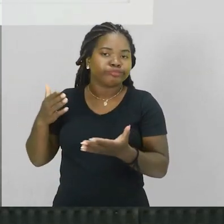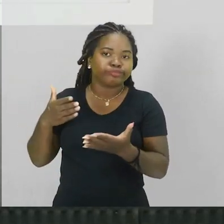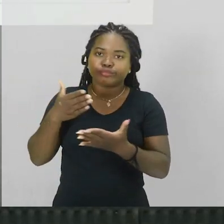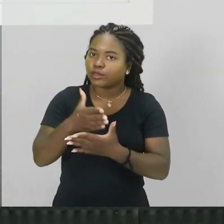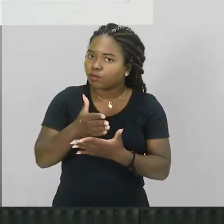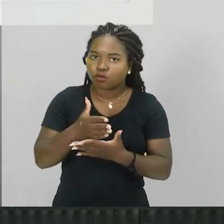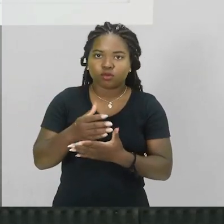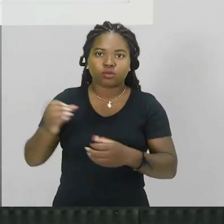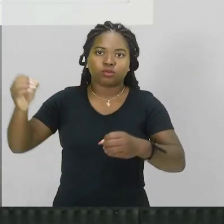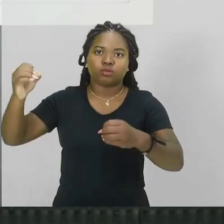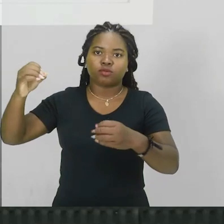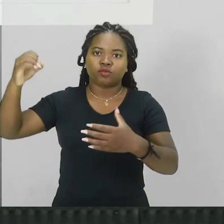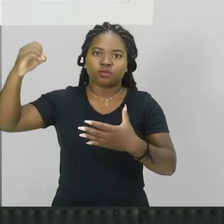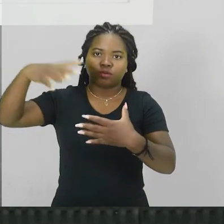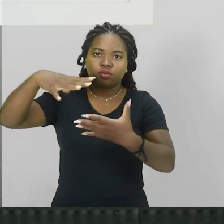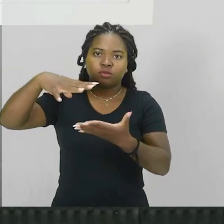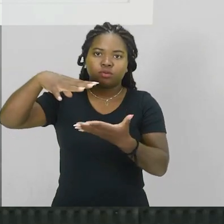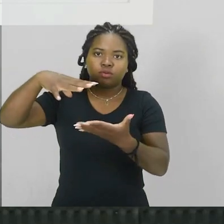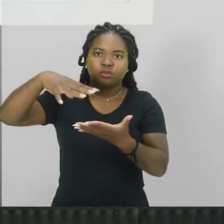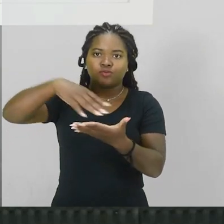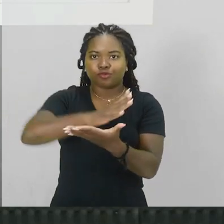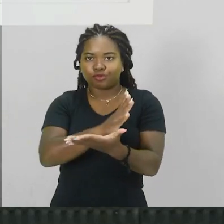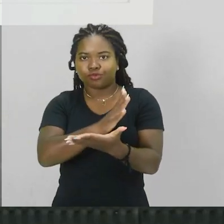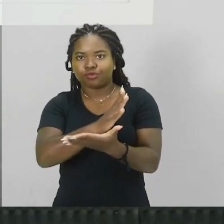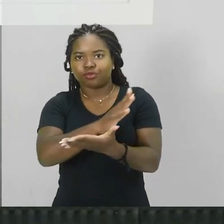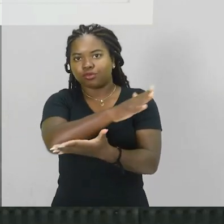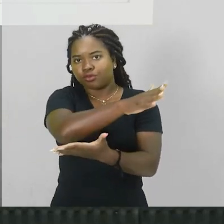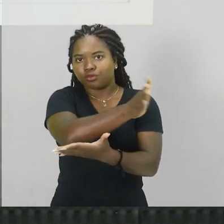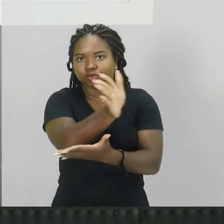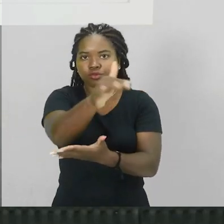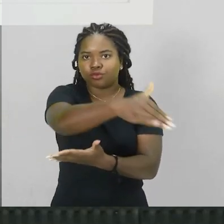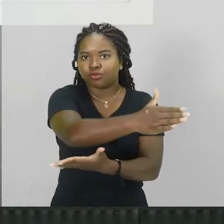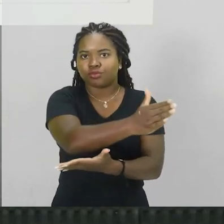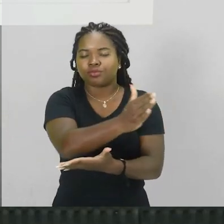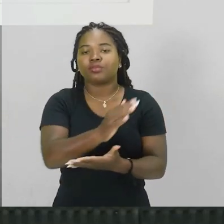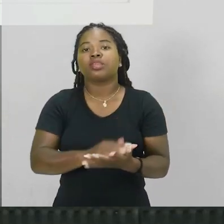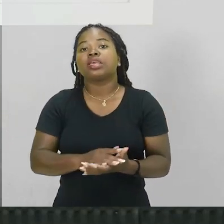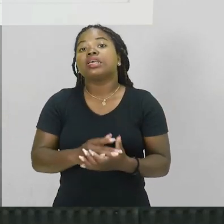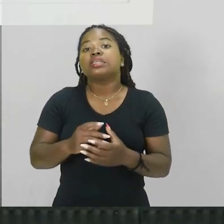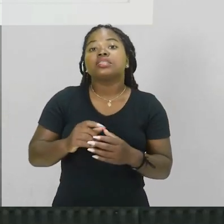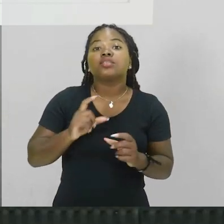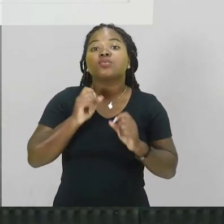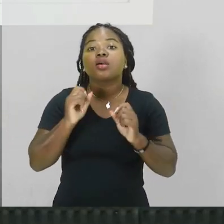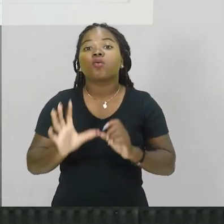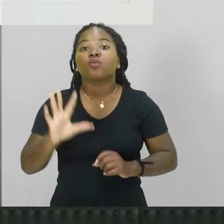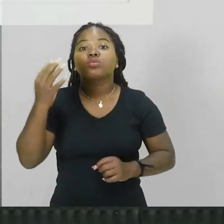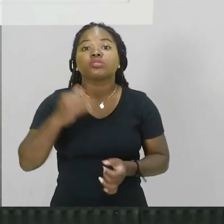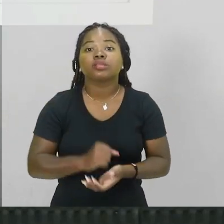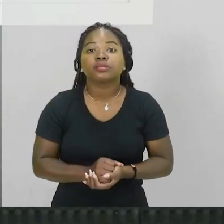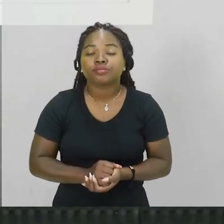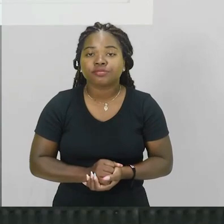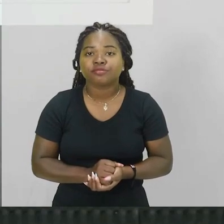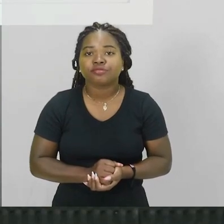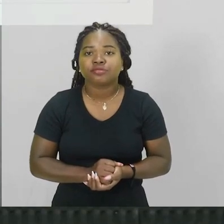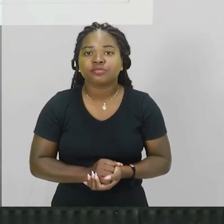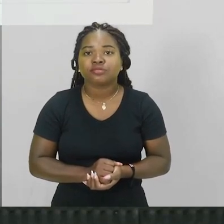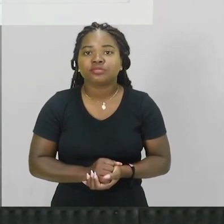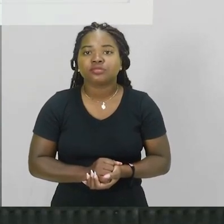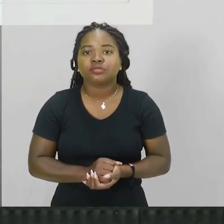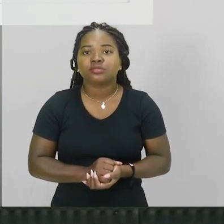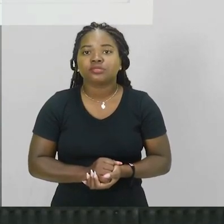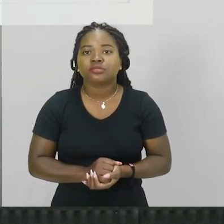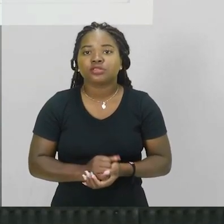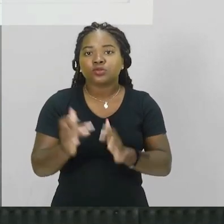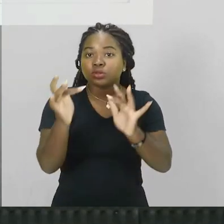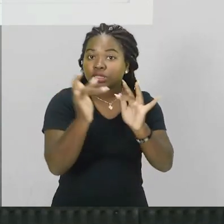Tá ok? E esses desvios que a luz faz quando passa de um meio para o